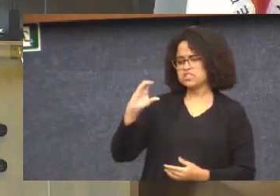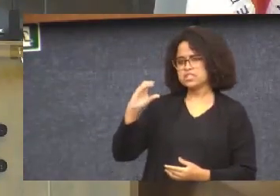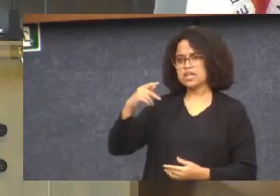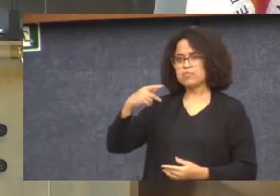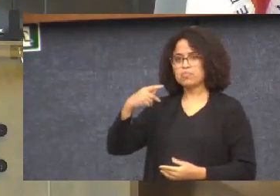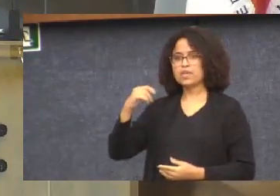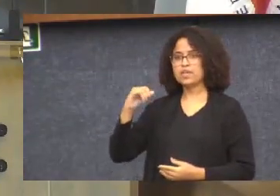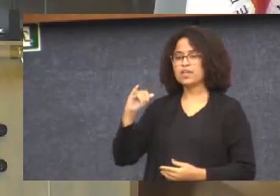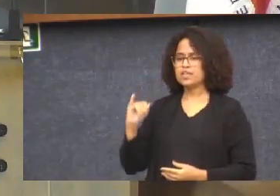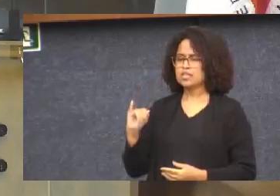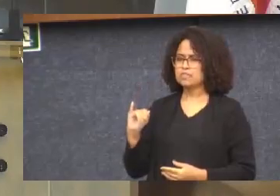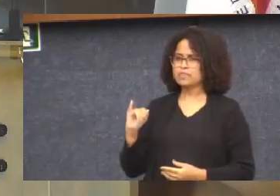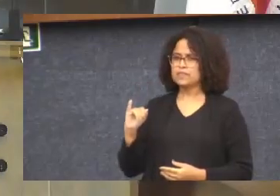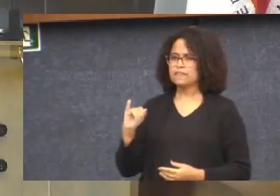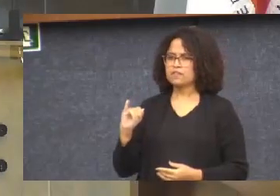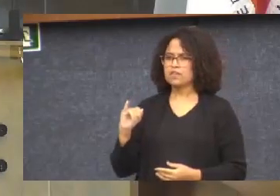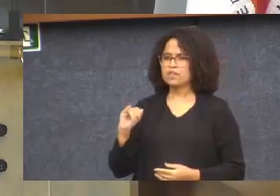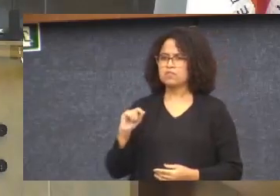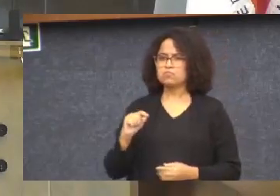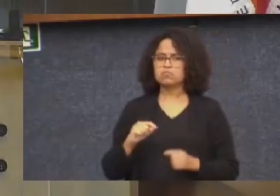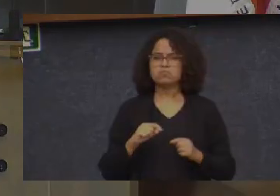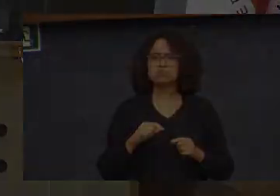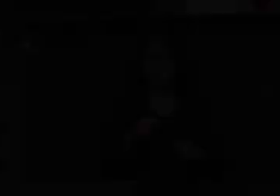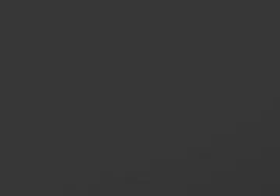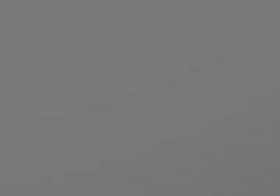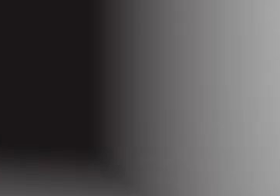Isso é caso de diálogo, de diálogo e de conversa.